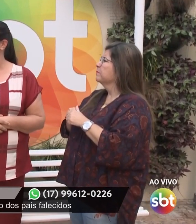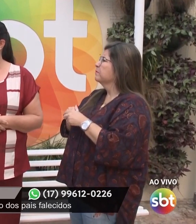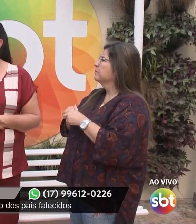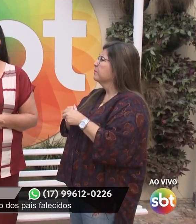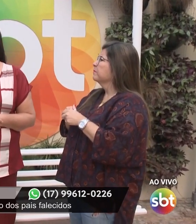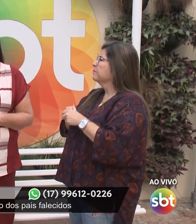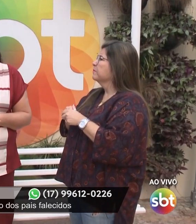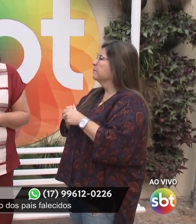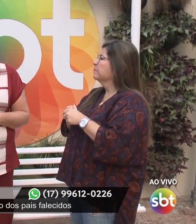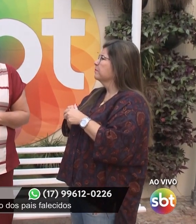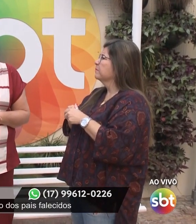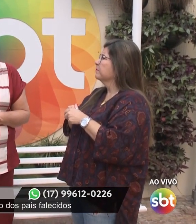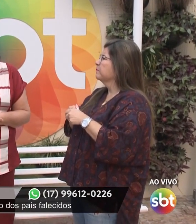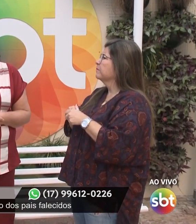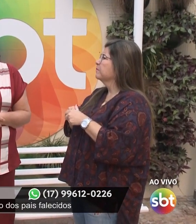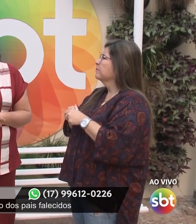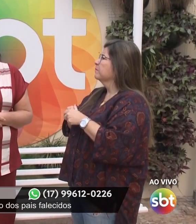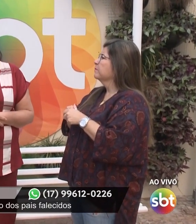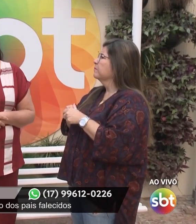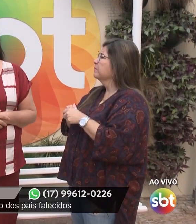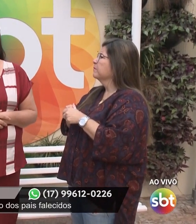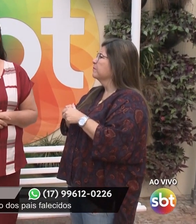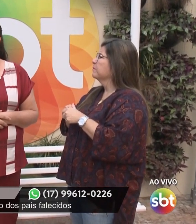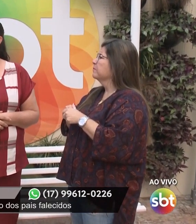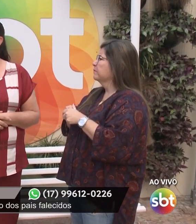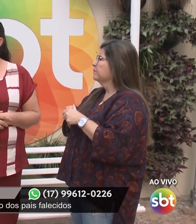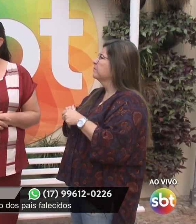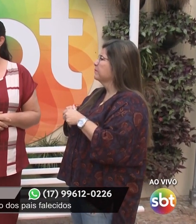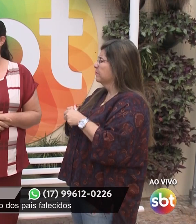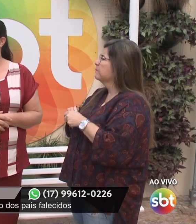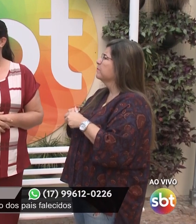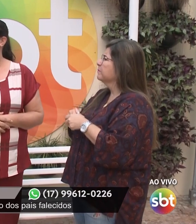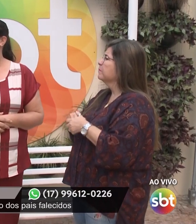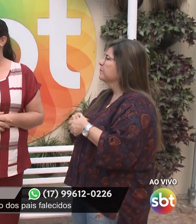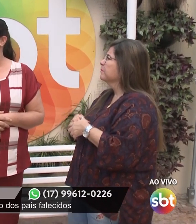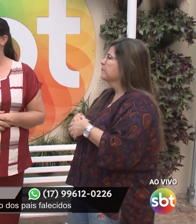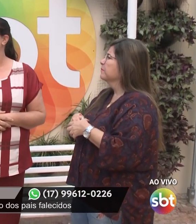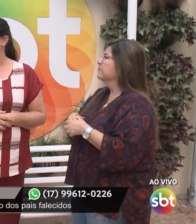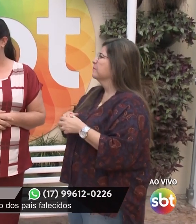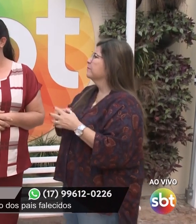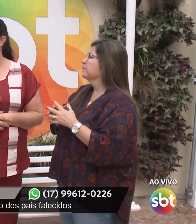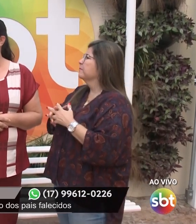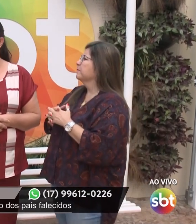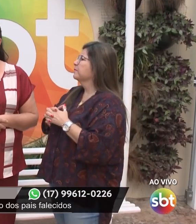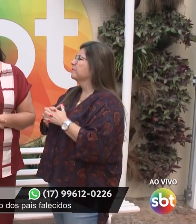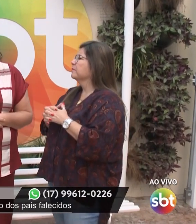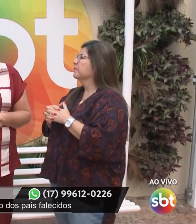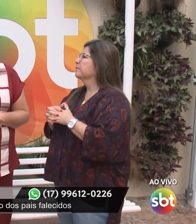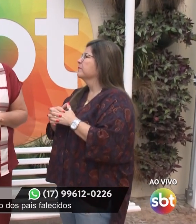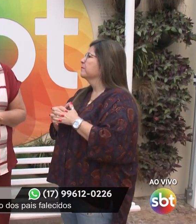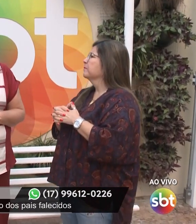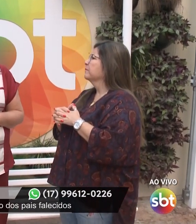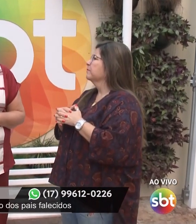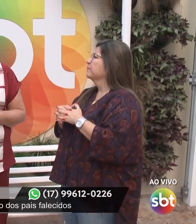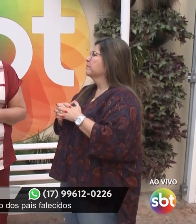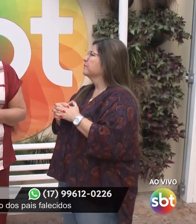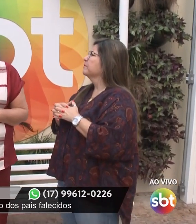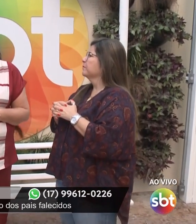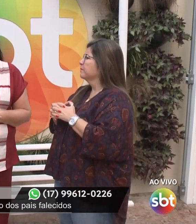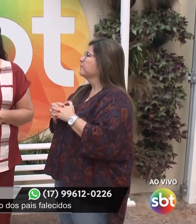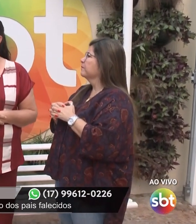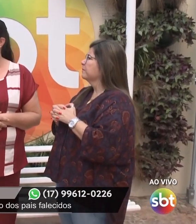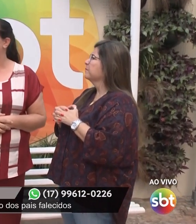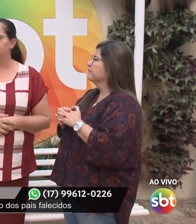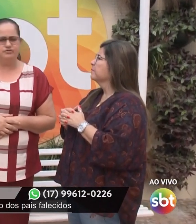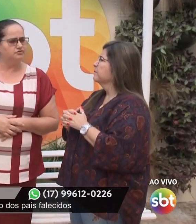por causa da deficiência dela, usaram a assinatura dela, ela assinou coisas indevidas e acabaram usando os